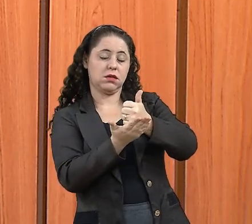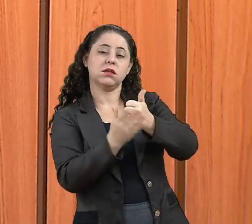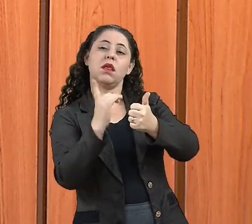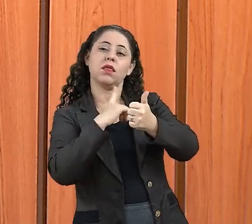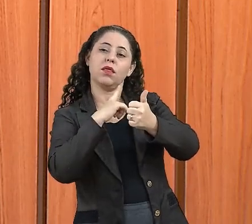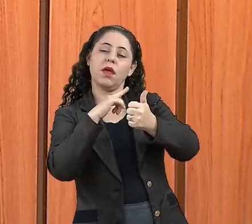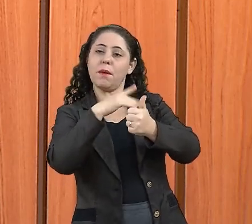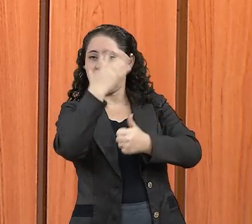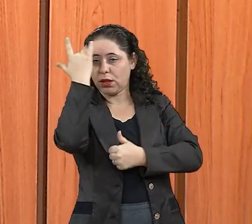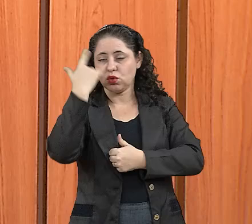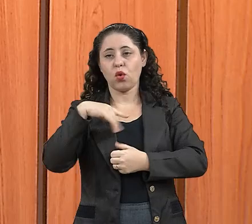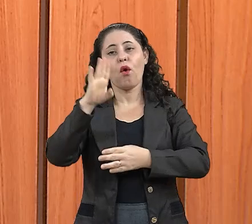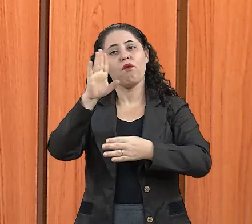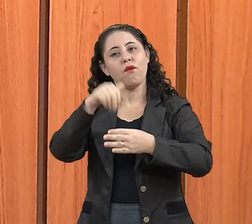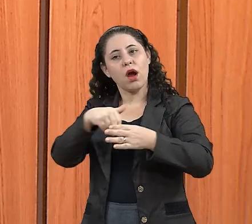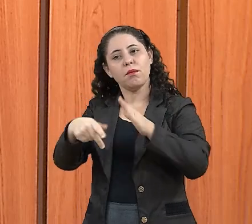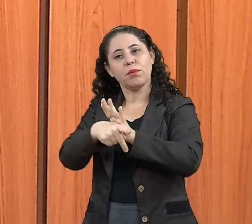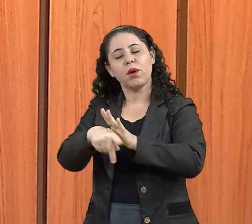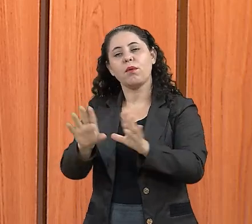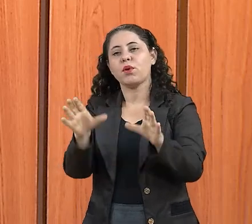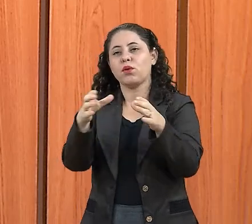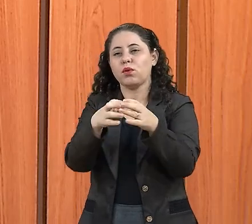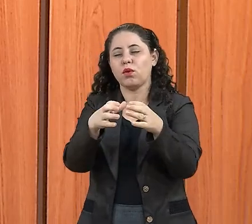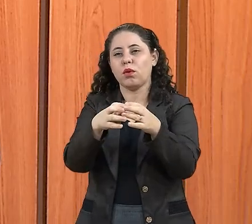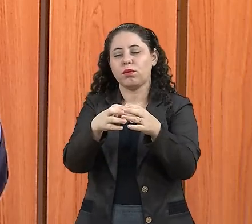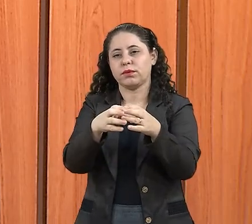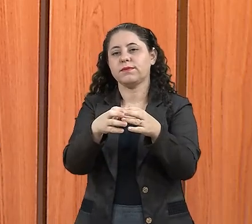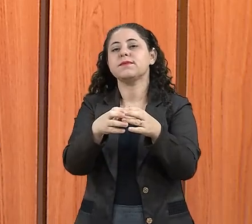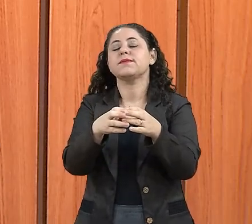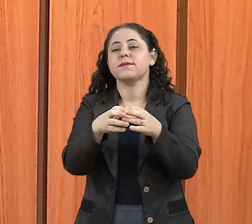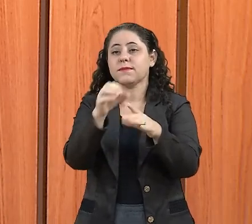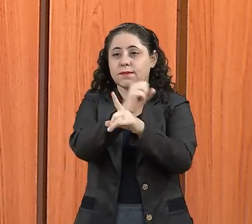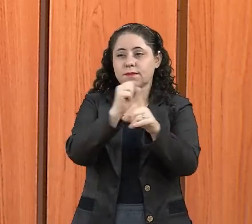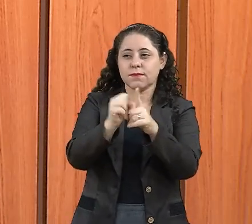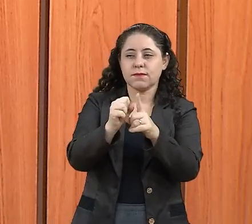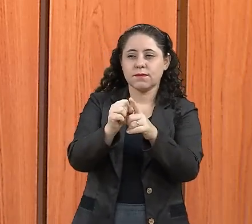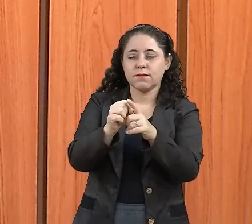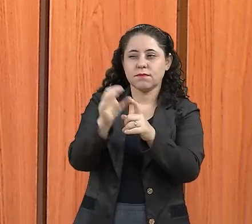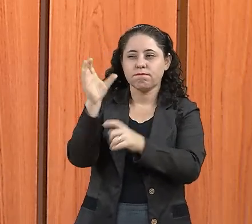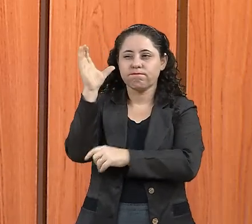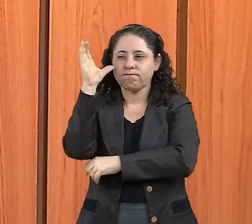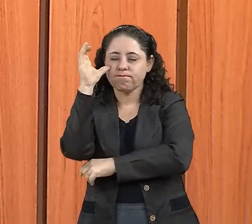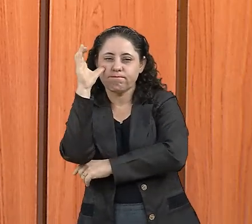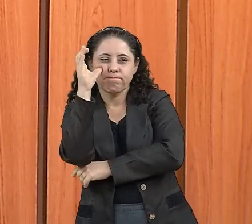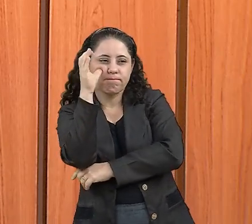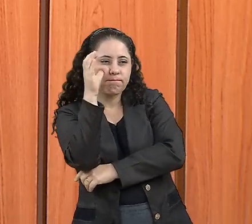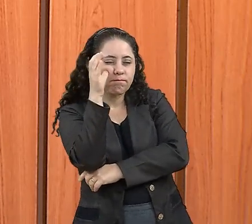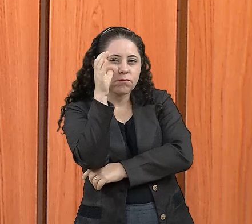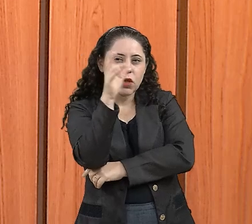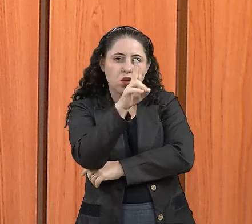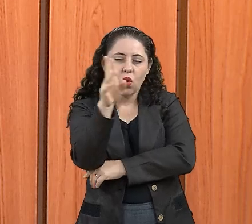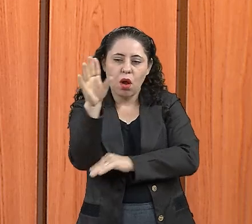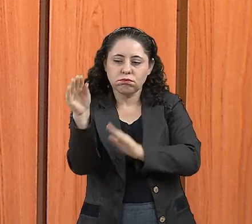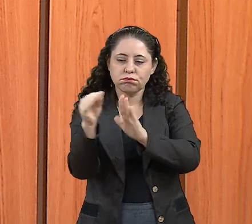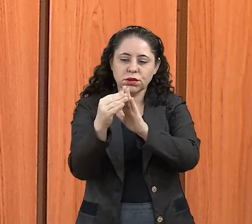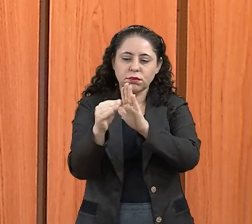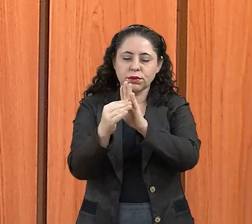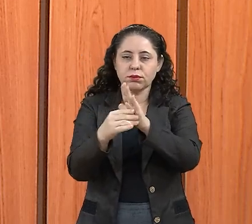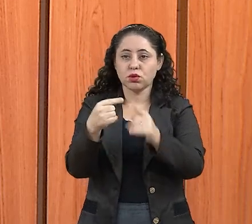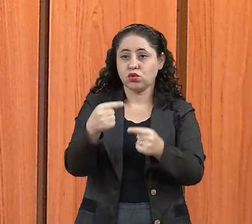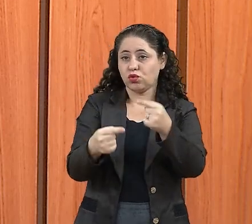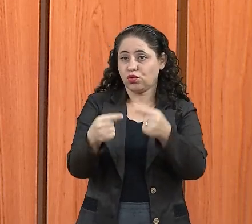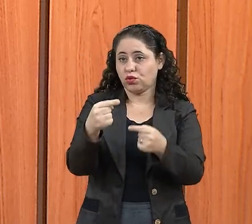eleitores, com os diversos segmentos das sociedades. E eles observam e depois trazem esses nomes para o parlamento e discutem,